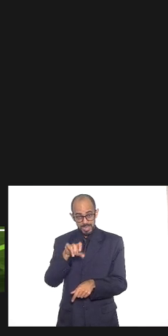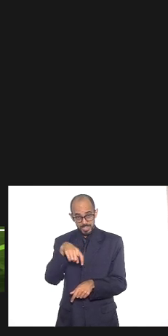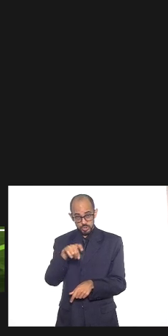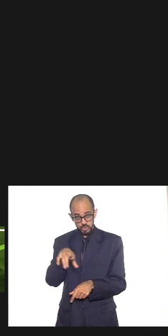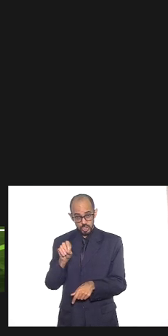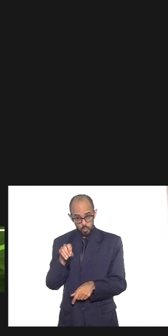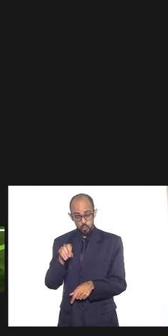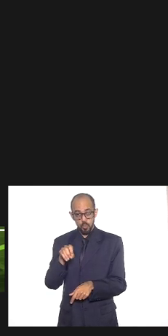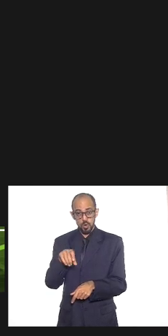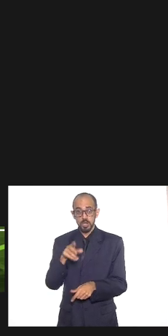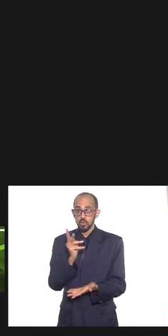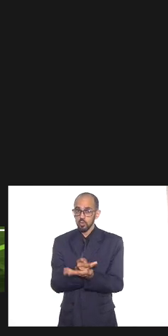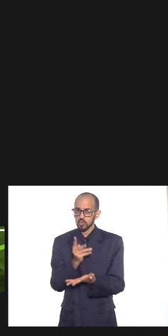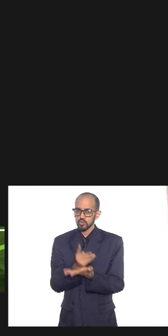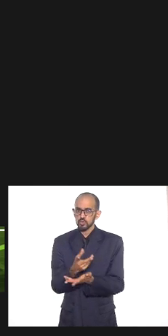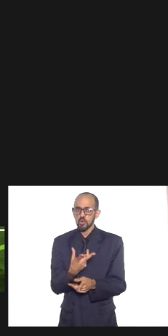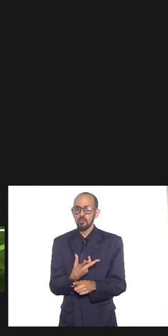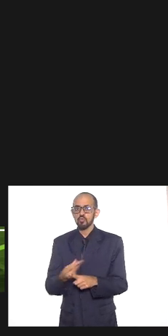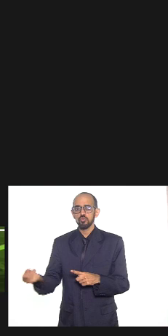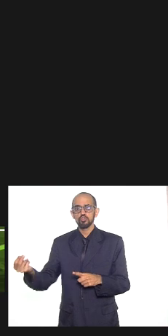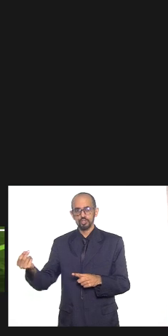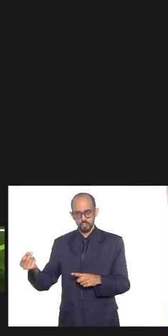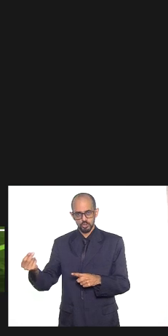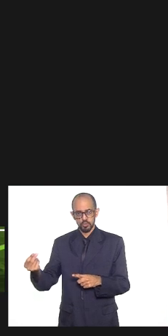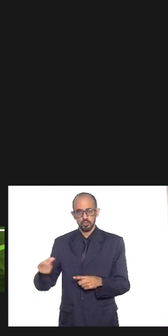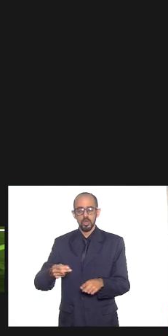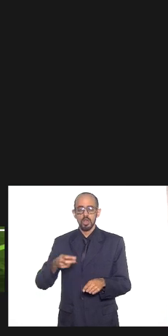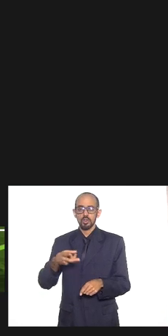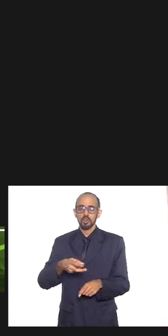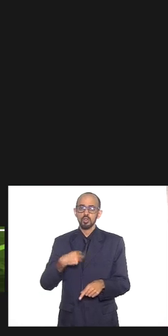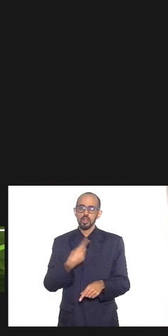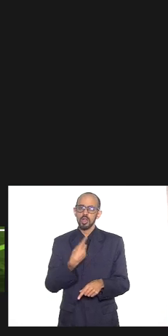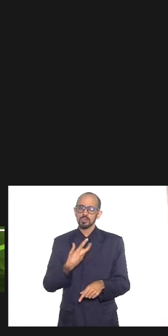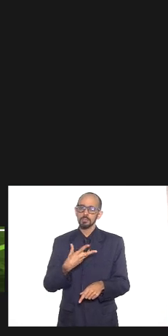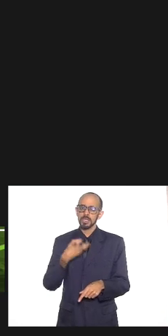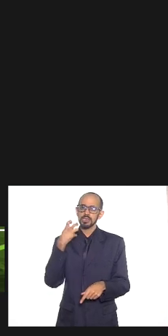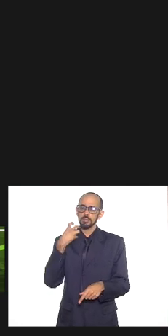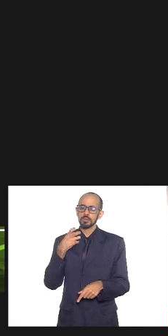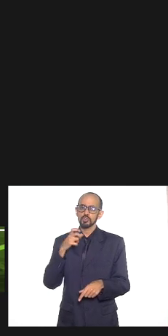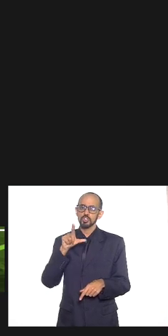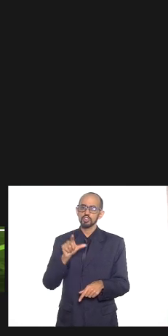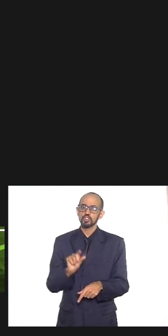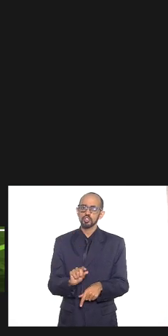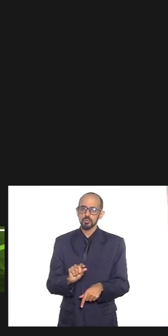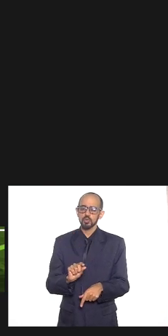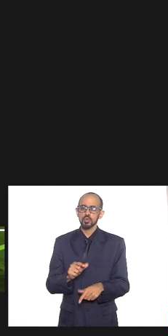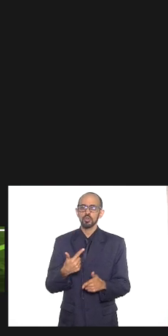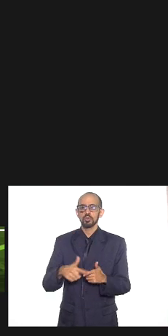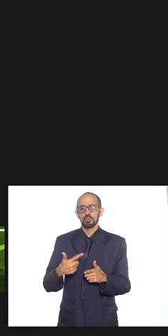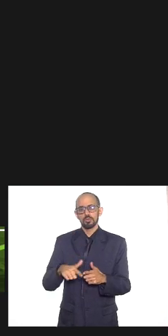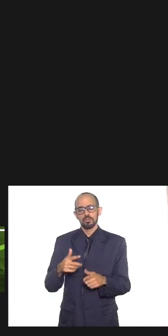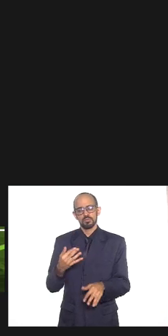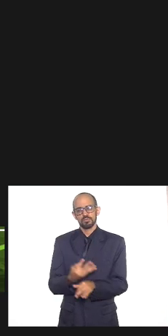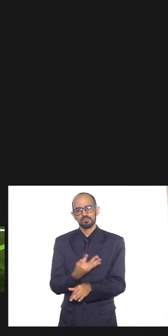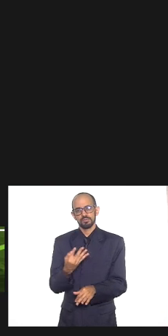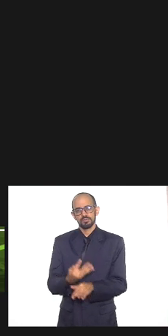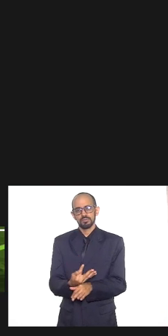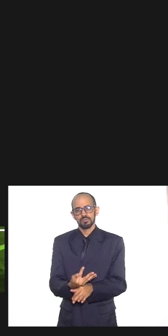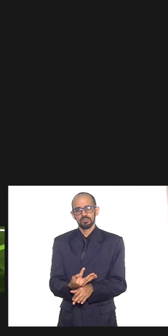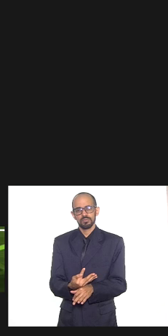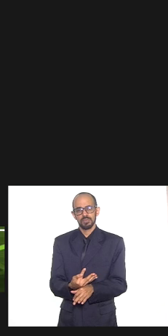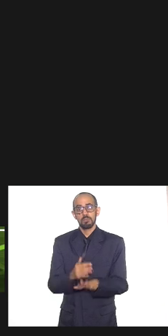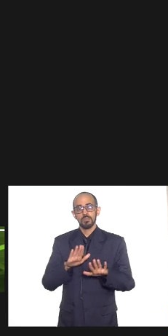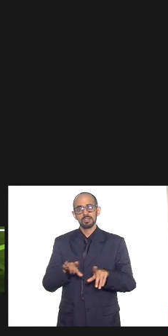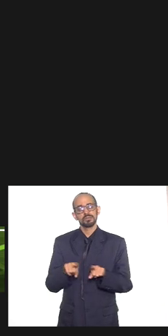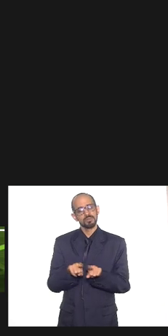nós identificamos que houve uma queda de casos tudo bem que junto com isso veio o período do Covid